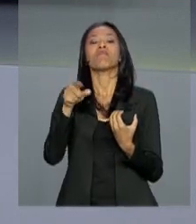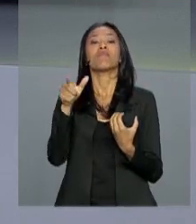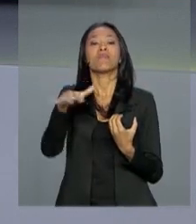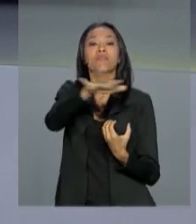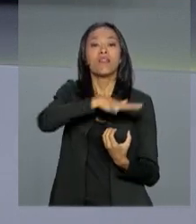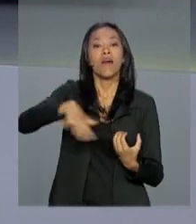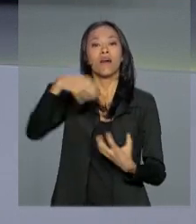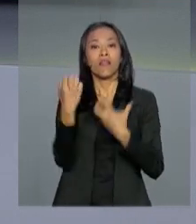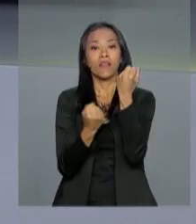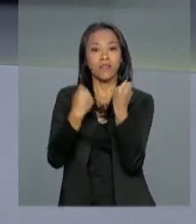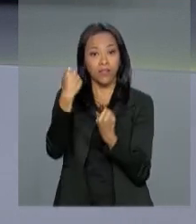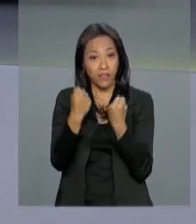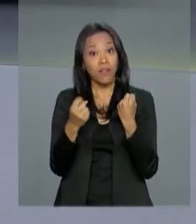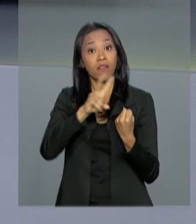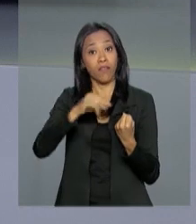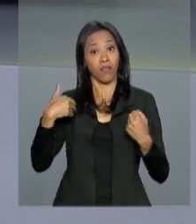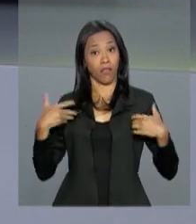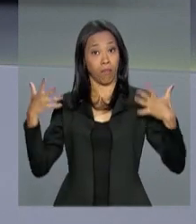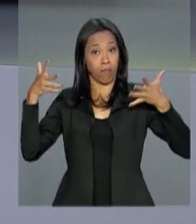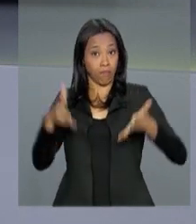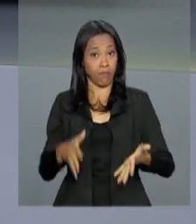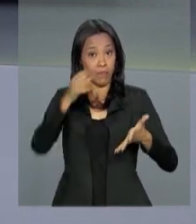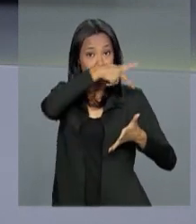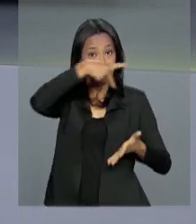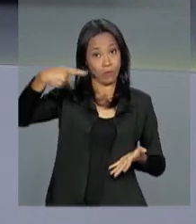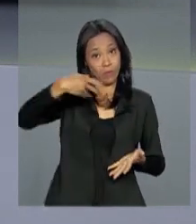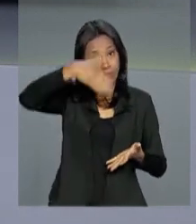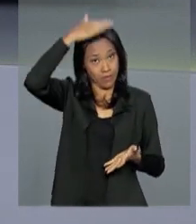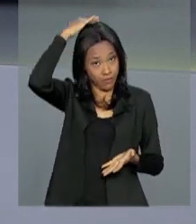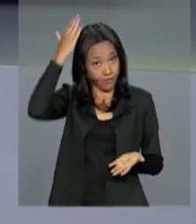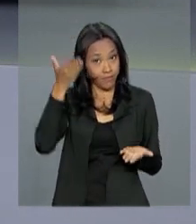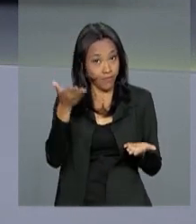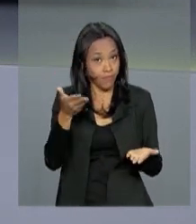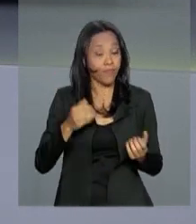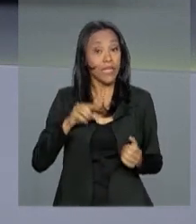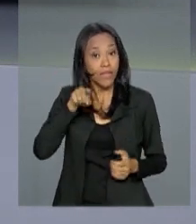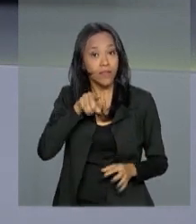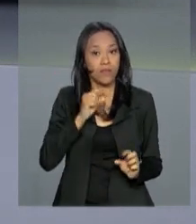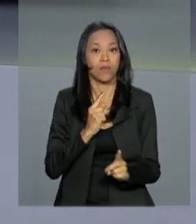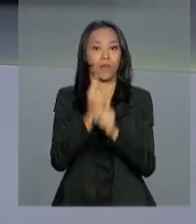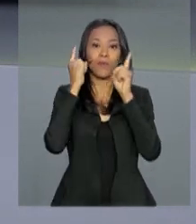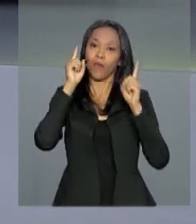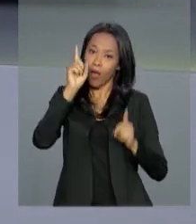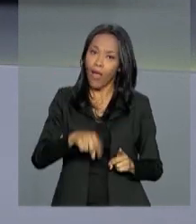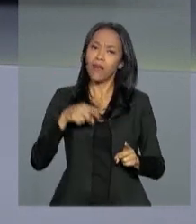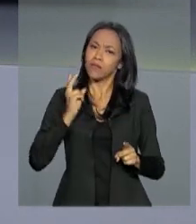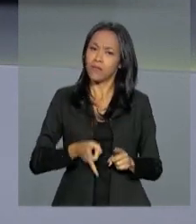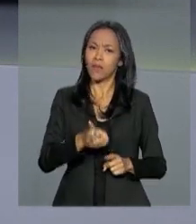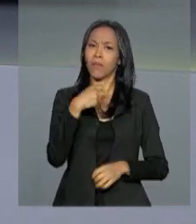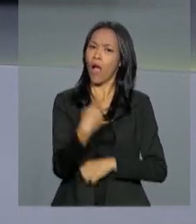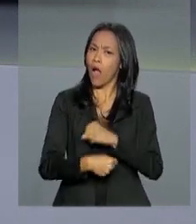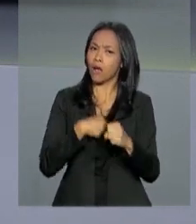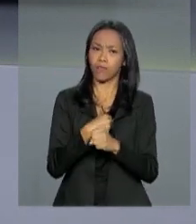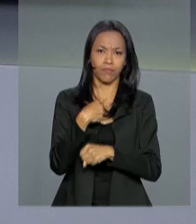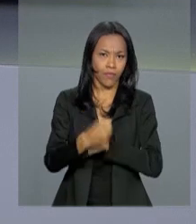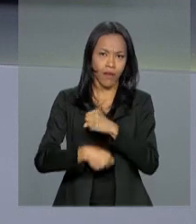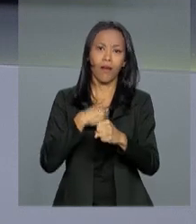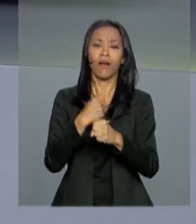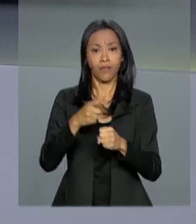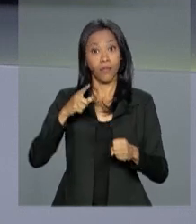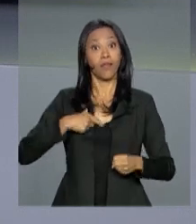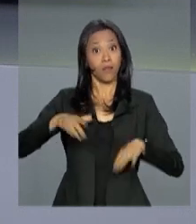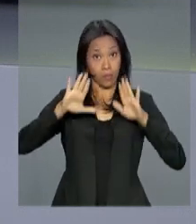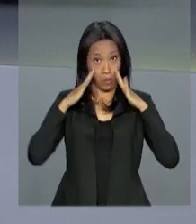Veículos Automotores, que terá participação do presidente Michel Temer. O evento é realizado todos os anos e conta ainda com uma